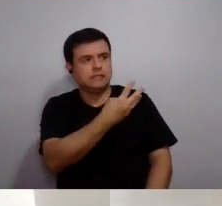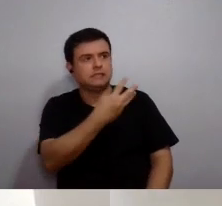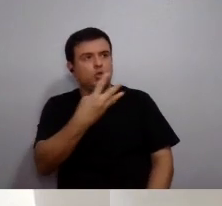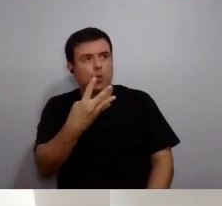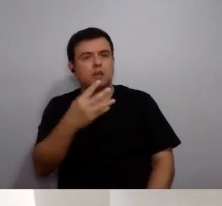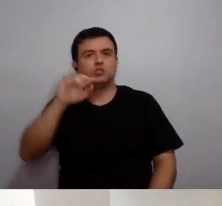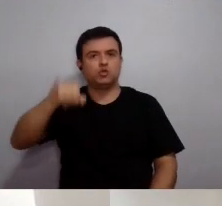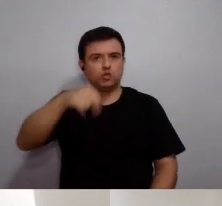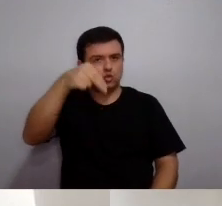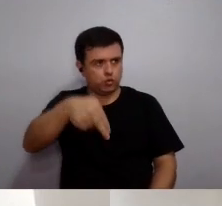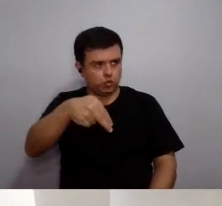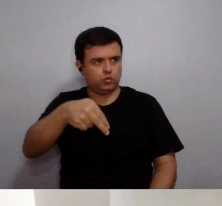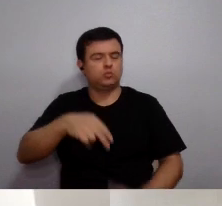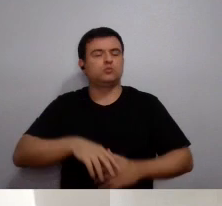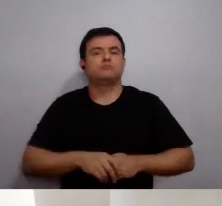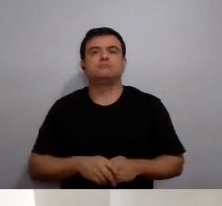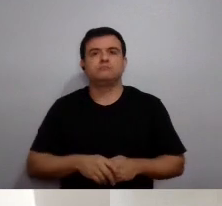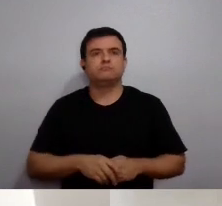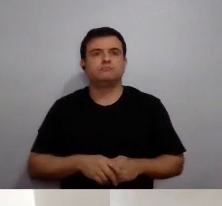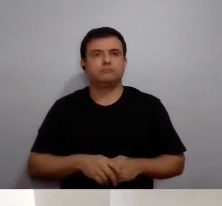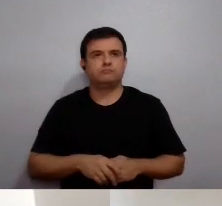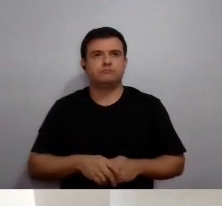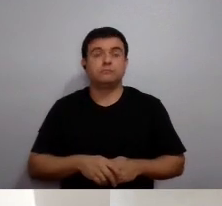Daniel, né? 13 e 4 de junho, isso.